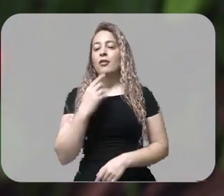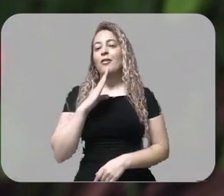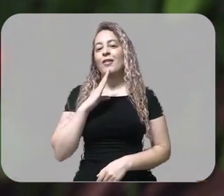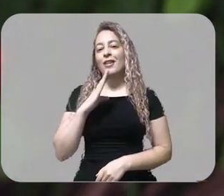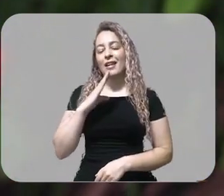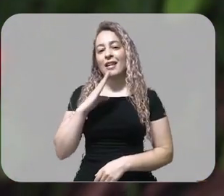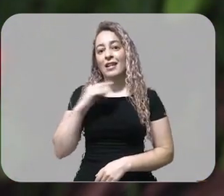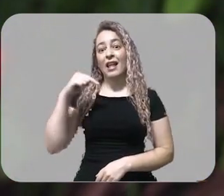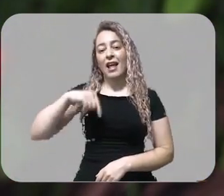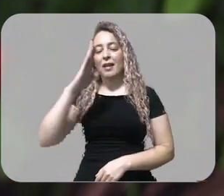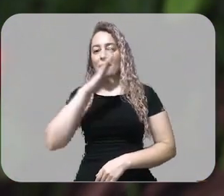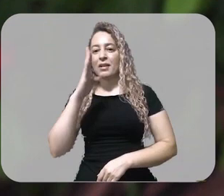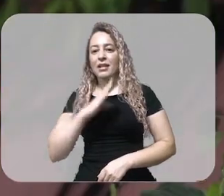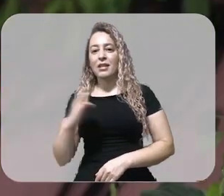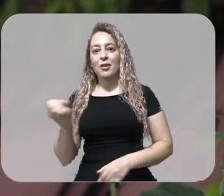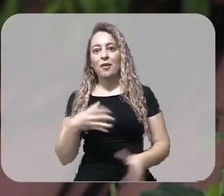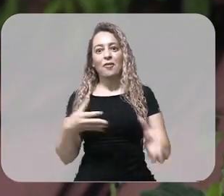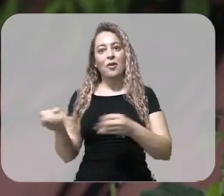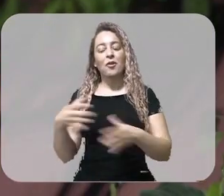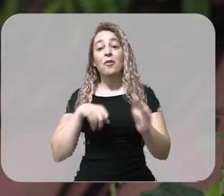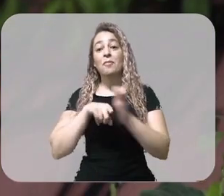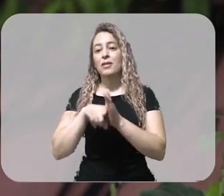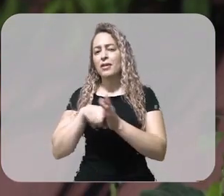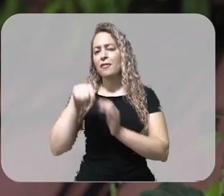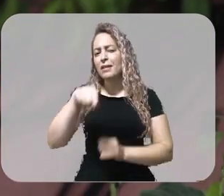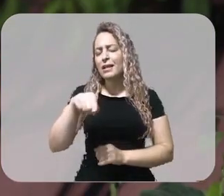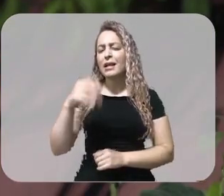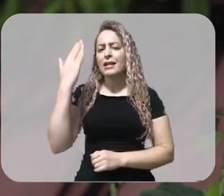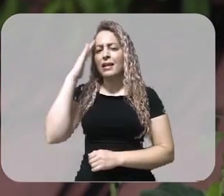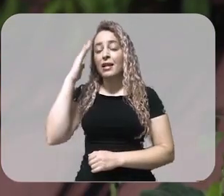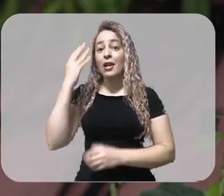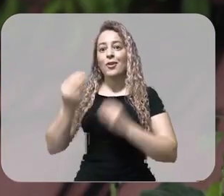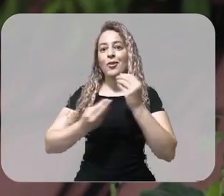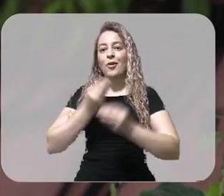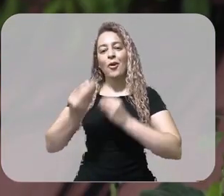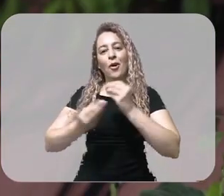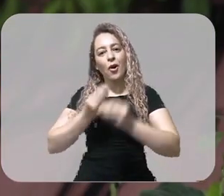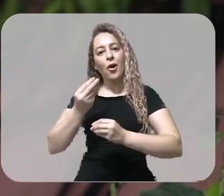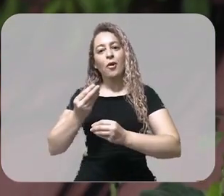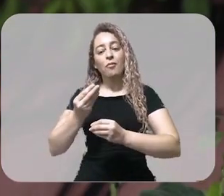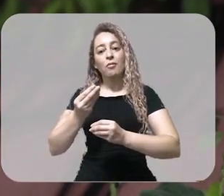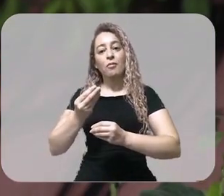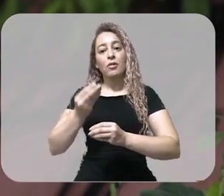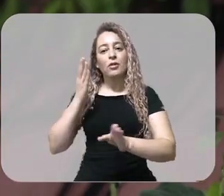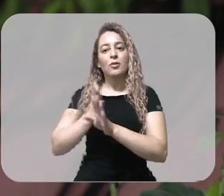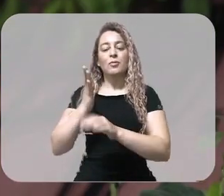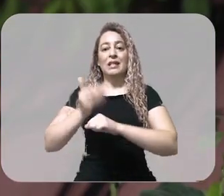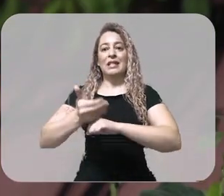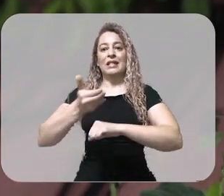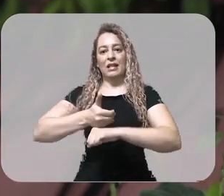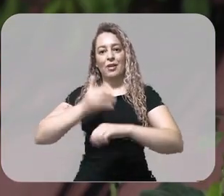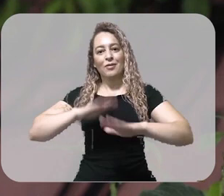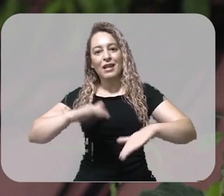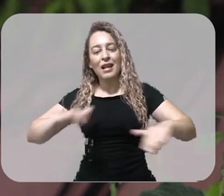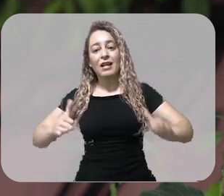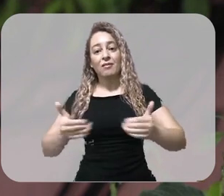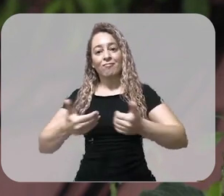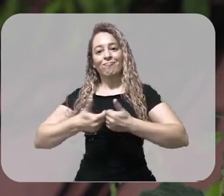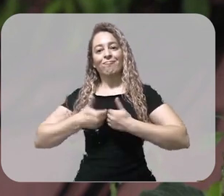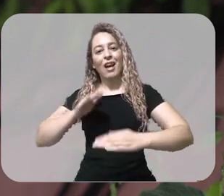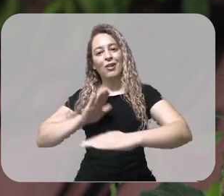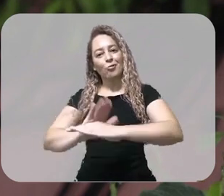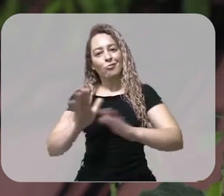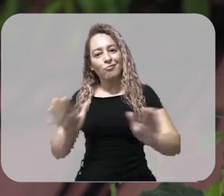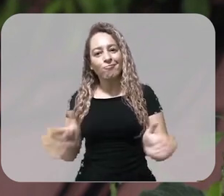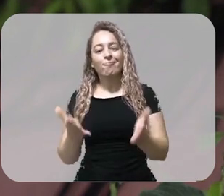tema nas pesquisas aqui no Brasil. E você vai entender porque o diagnóstico e a intervenção precoces podem fazer a diferença